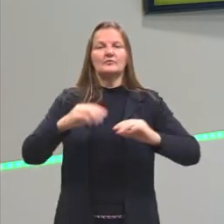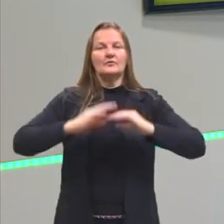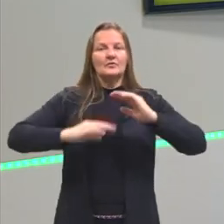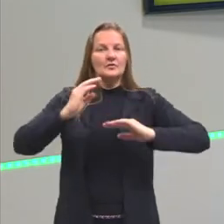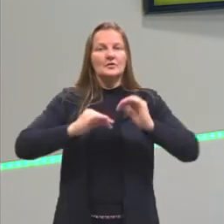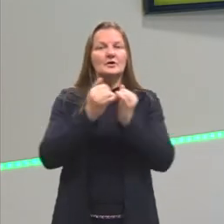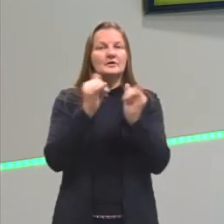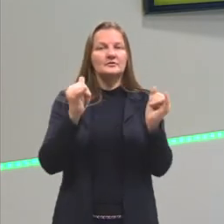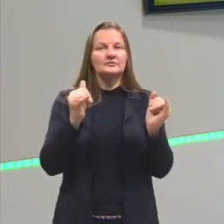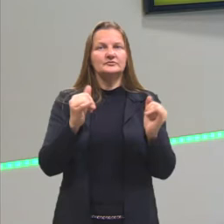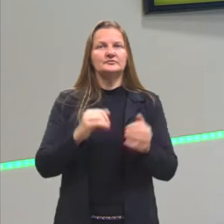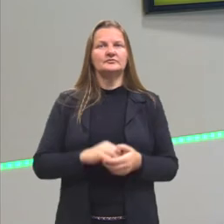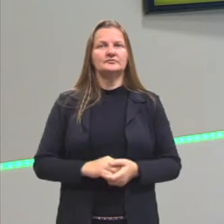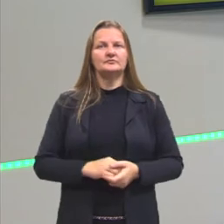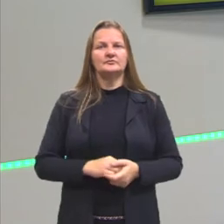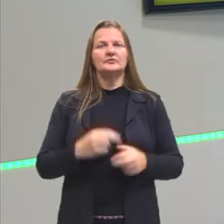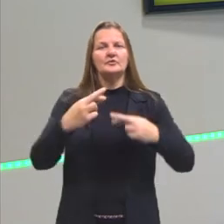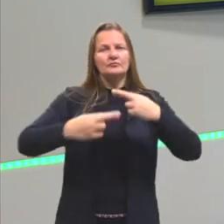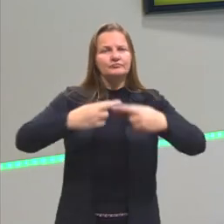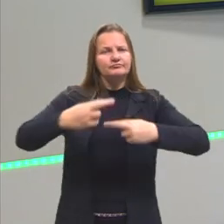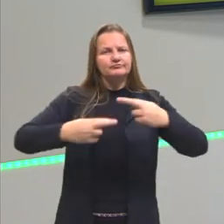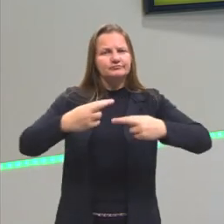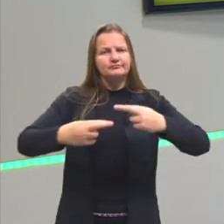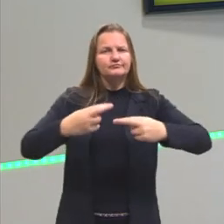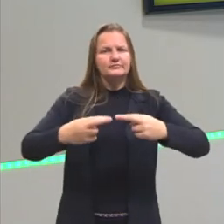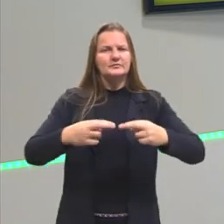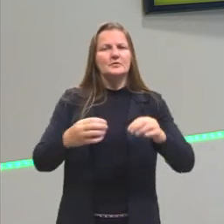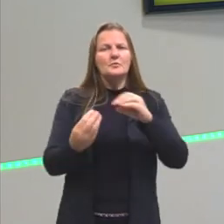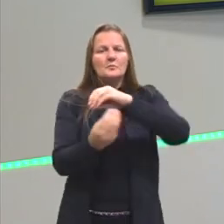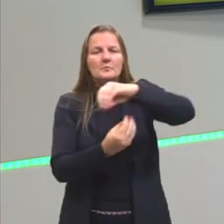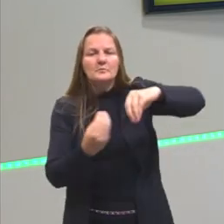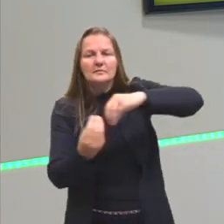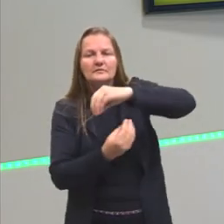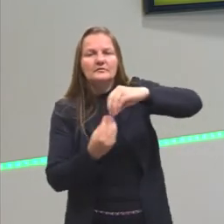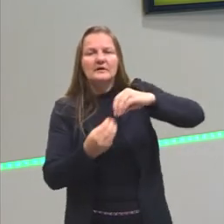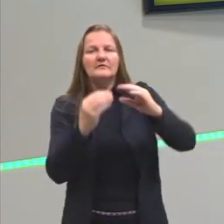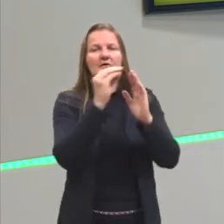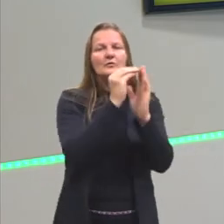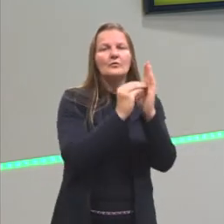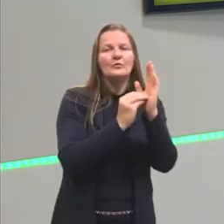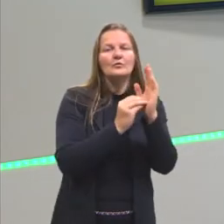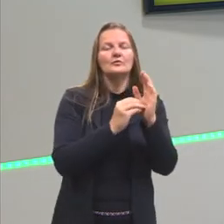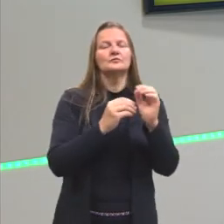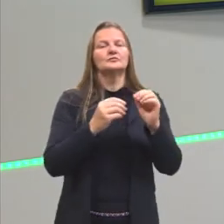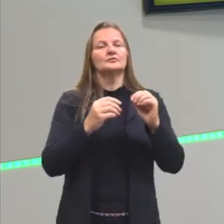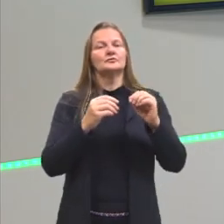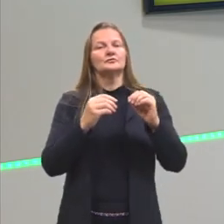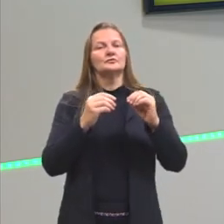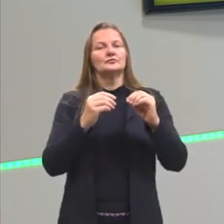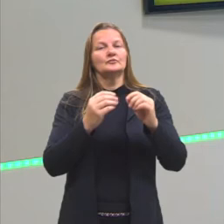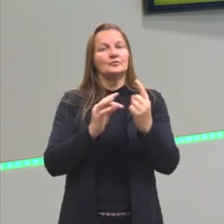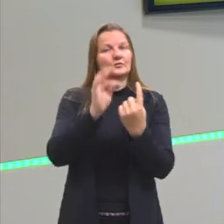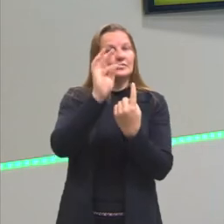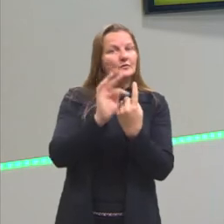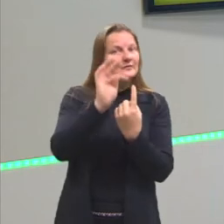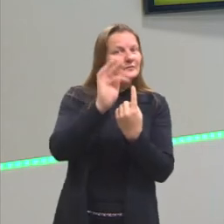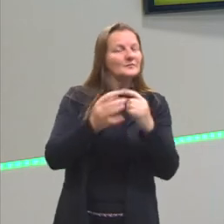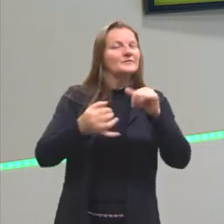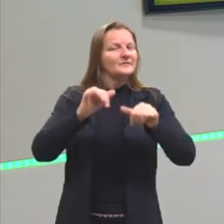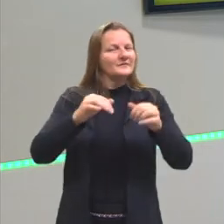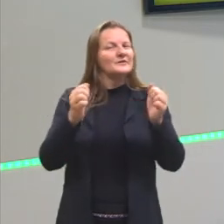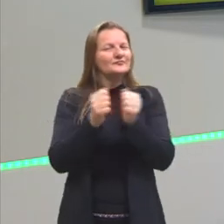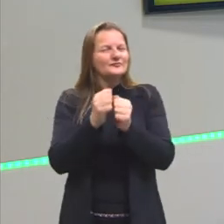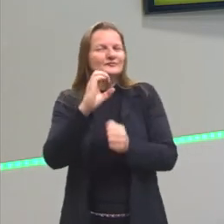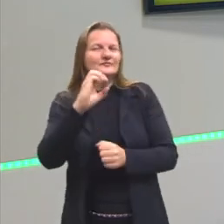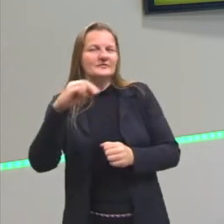uma reação que misturava o conteúdo de termoquímica com cinética. Então, precisava entender o gráfico, precisava